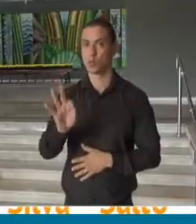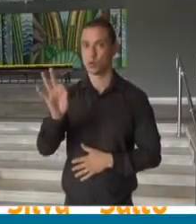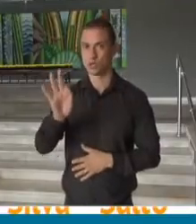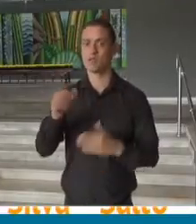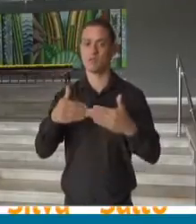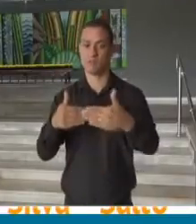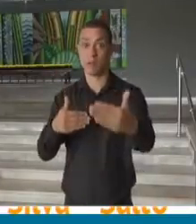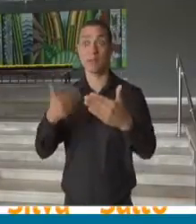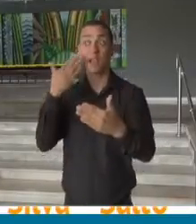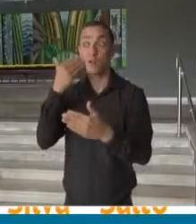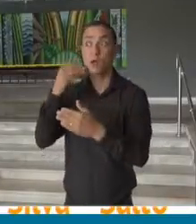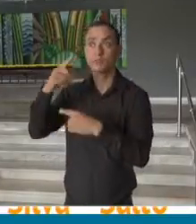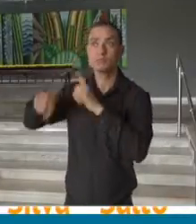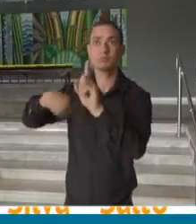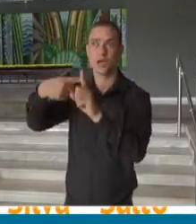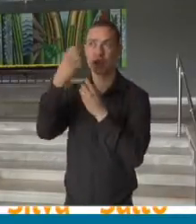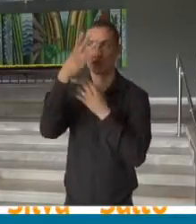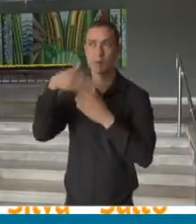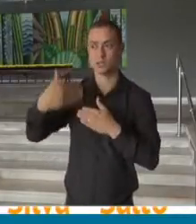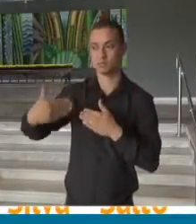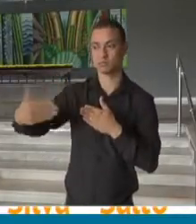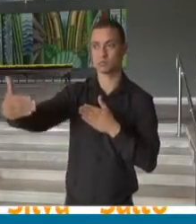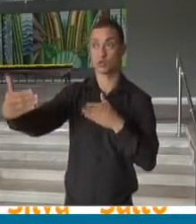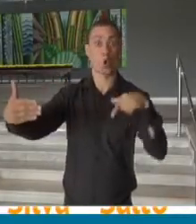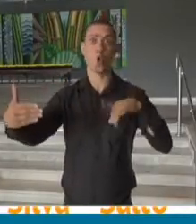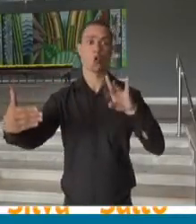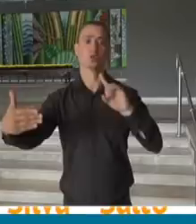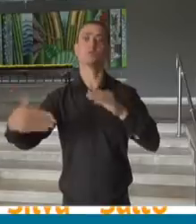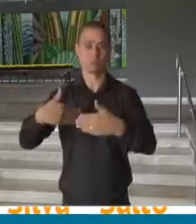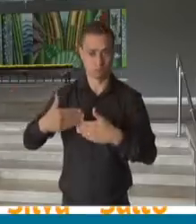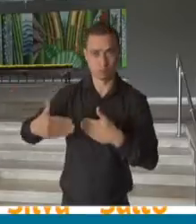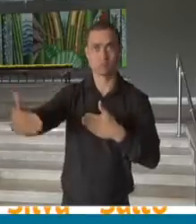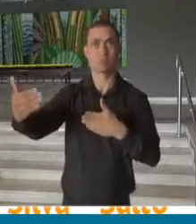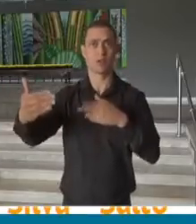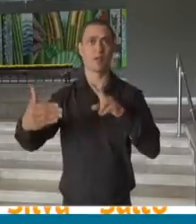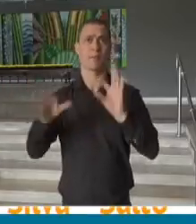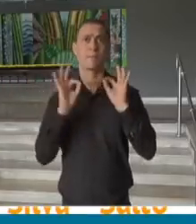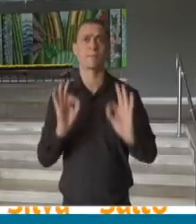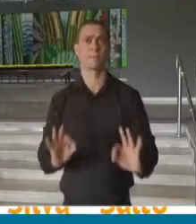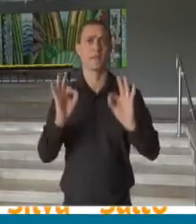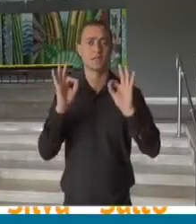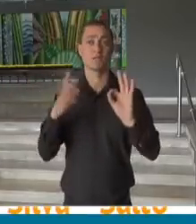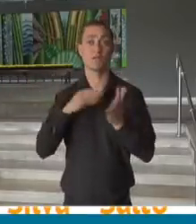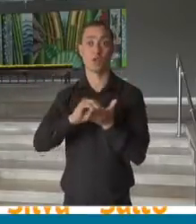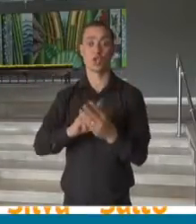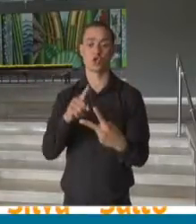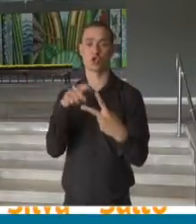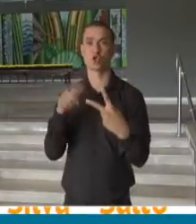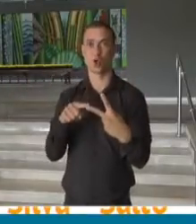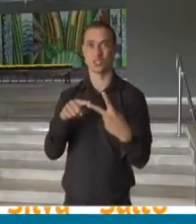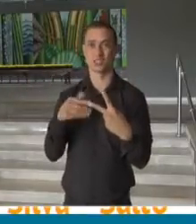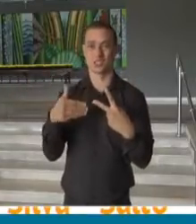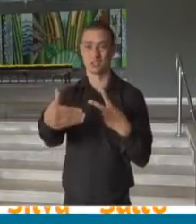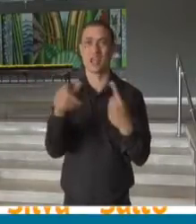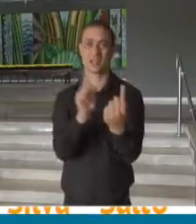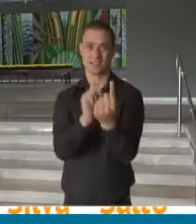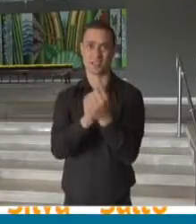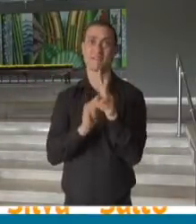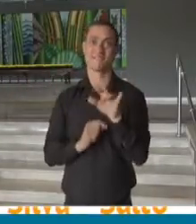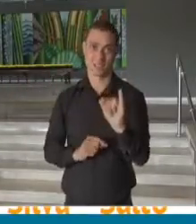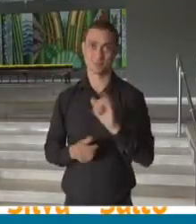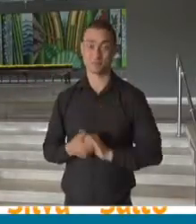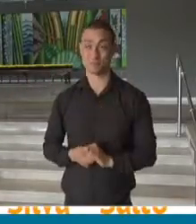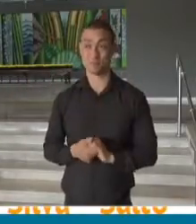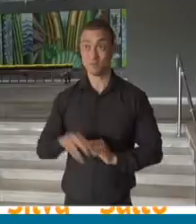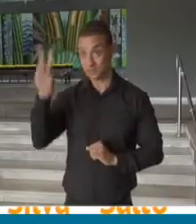coletando os dados, não só hoje, mas durante os próximos dias e, obviamente, a gente tem mais dois turnos de atendimento. Lembrando que